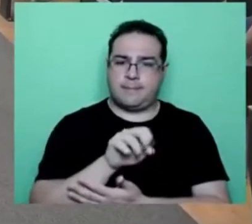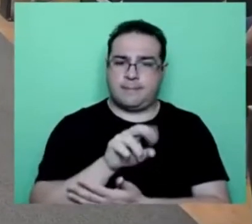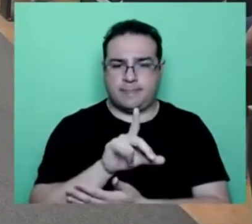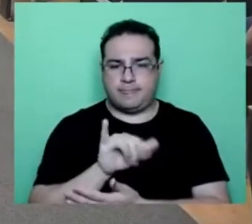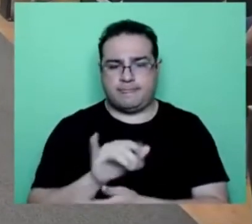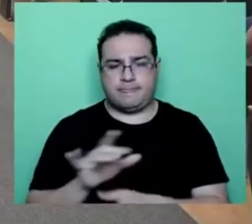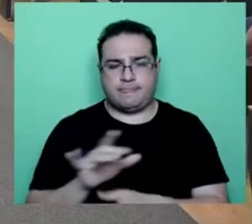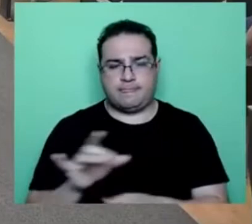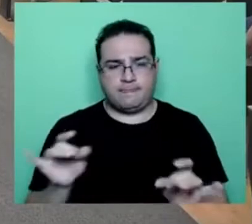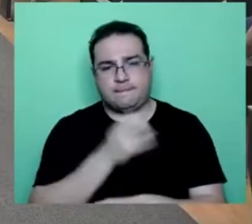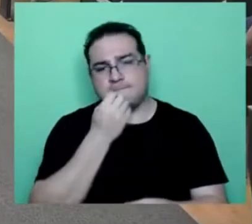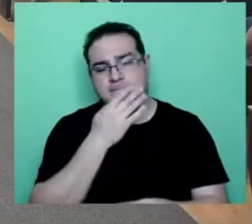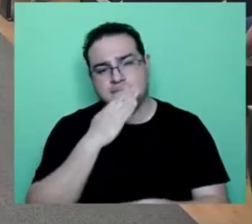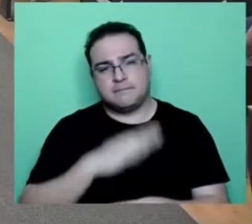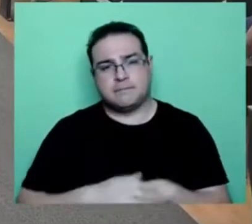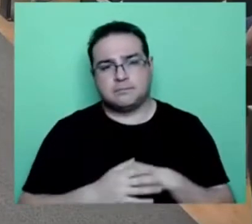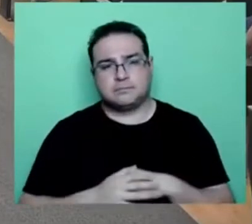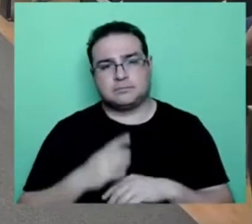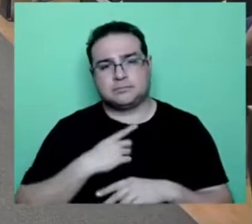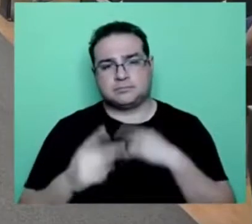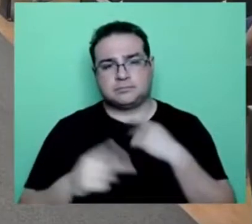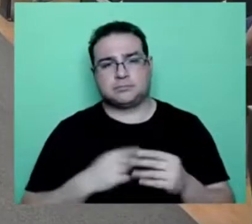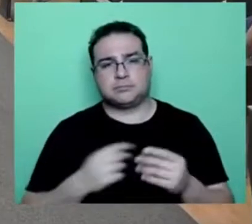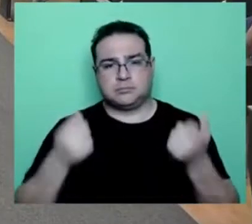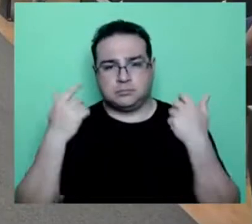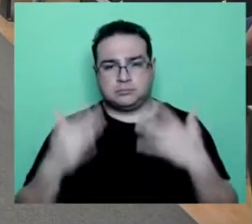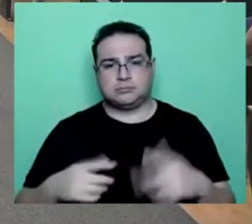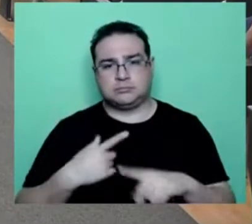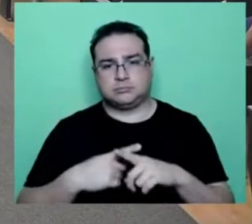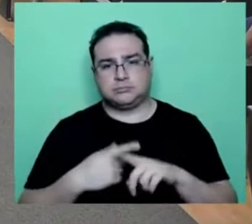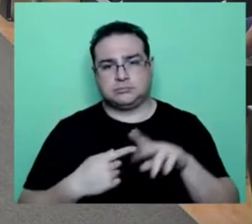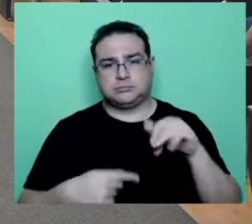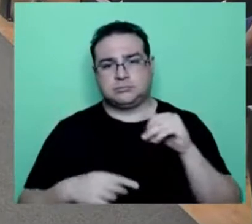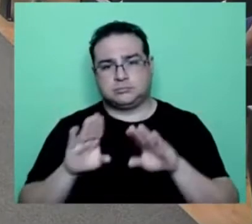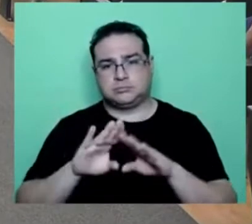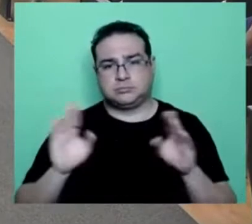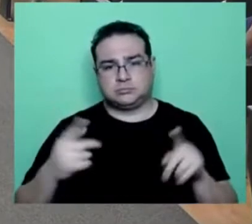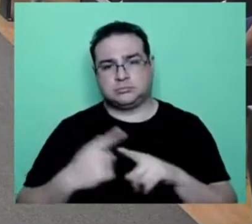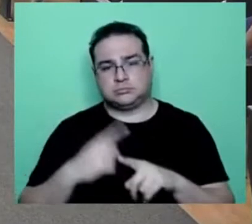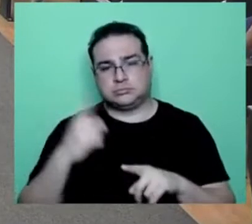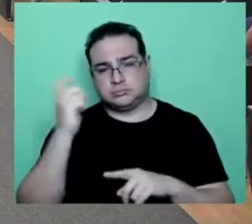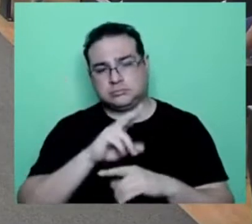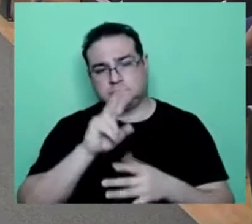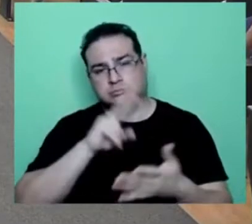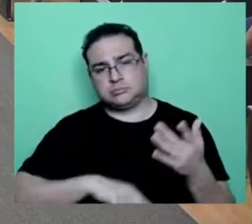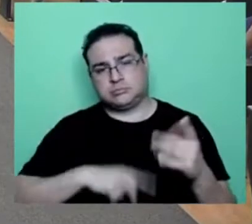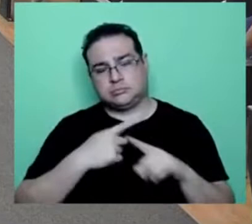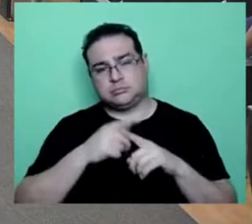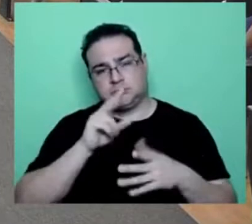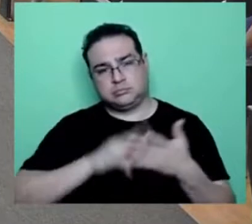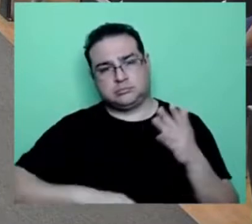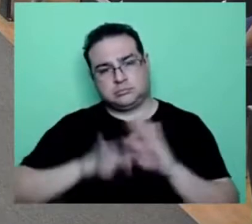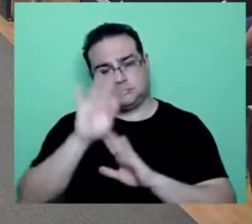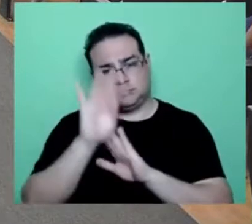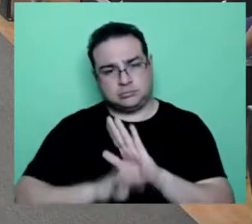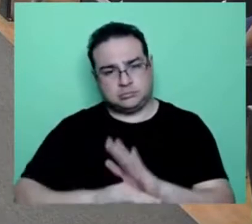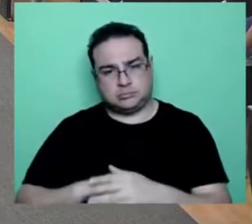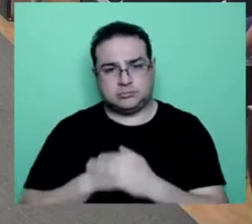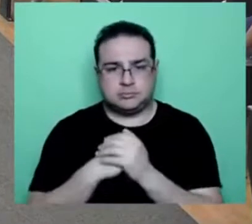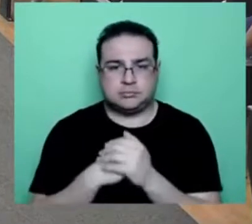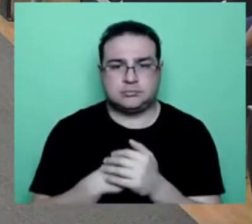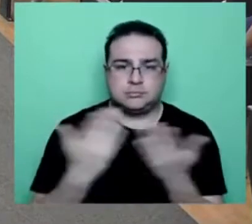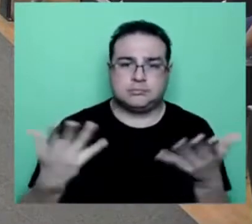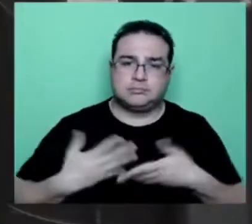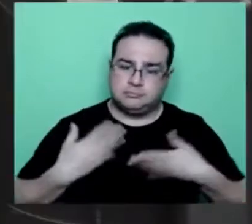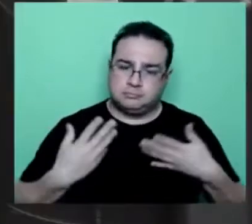Boa tarde, eu vou falar daqui, não vou lá na mesa, por dificuldade de leitura, eu vou ler aqui o texto. Então é uma alegria